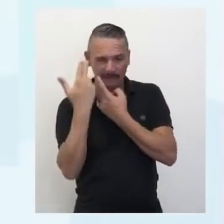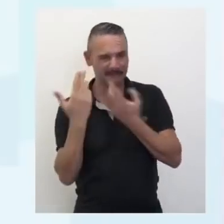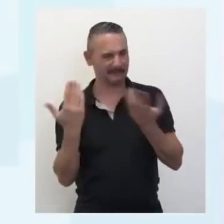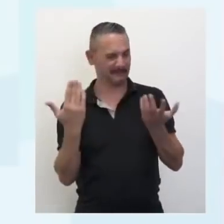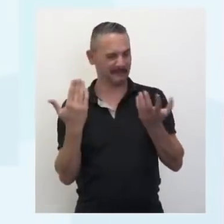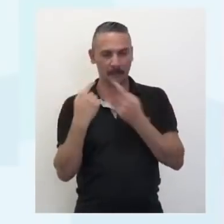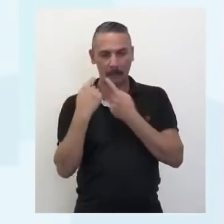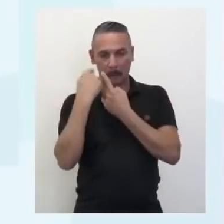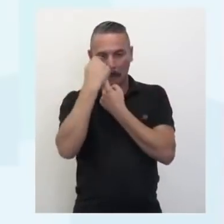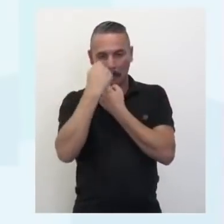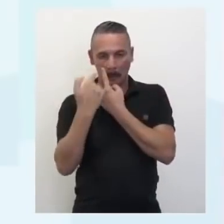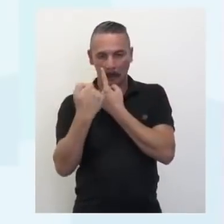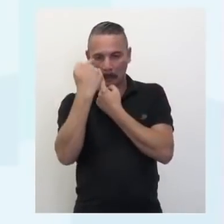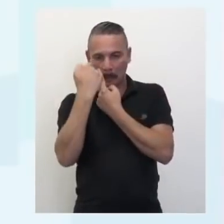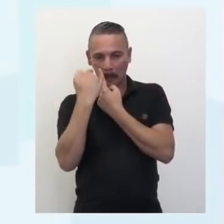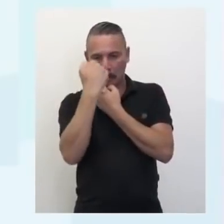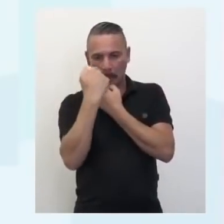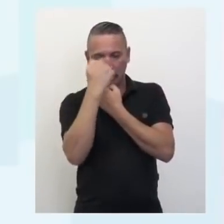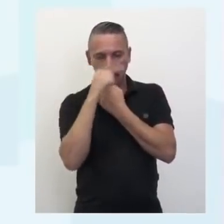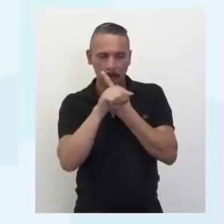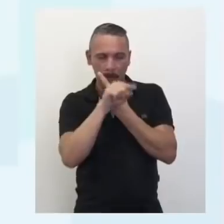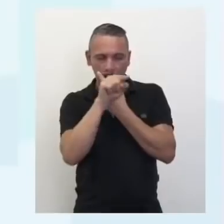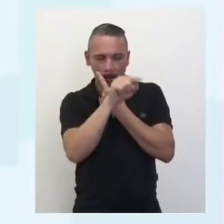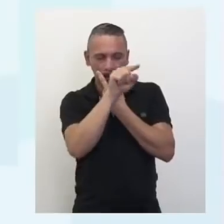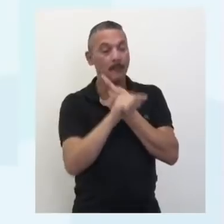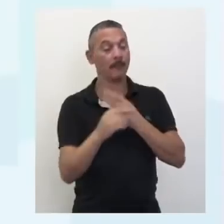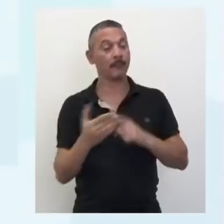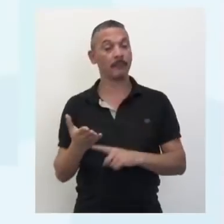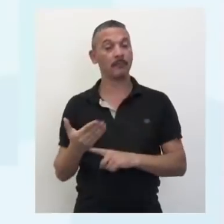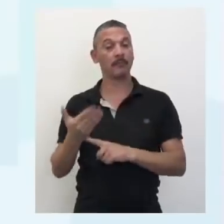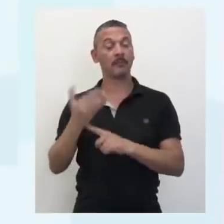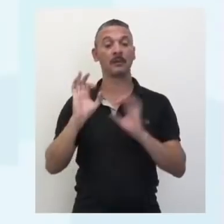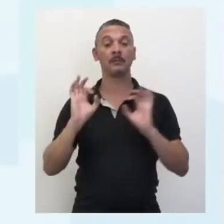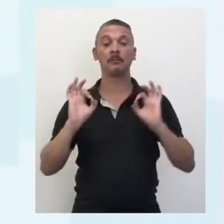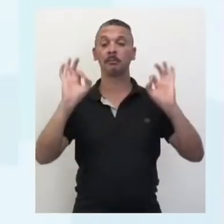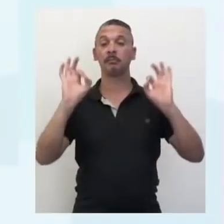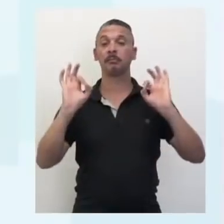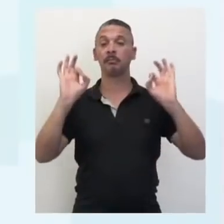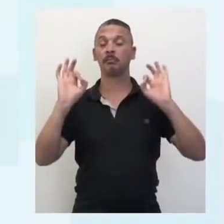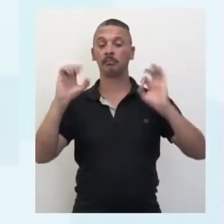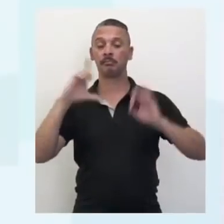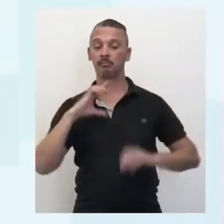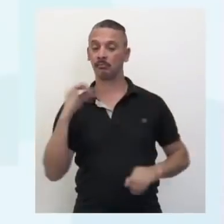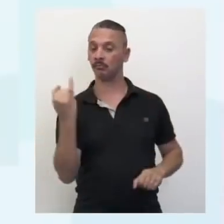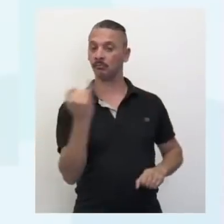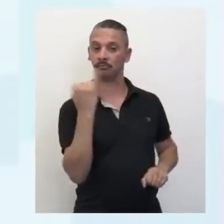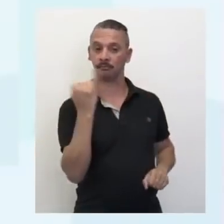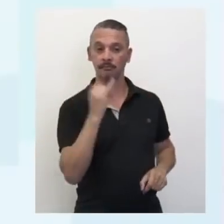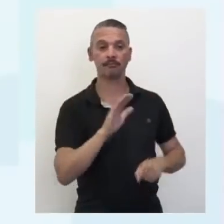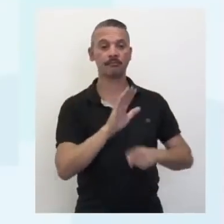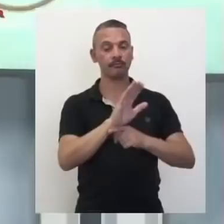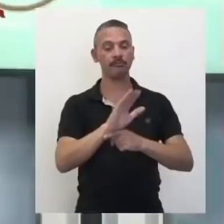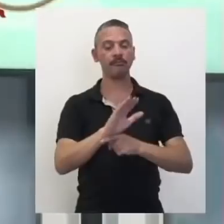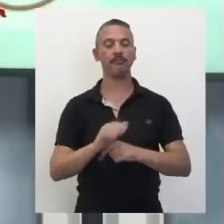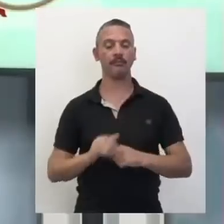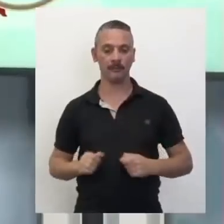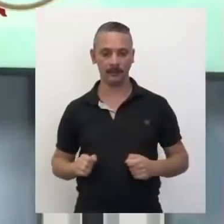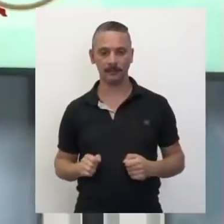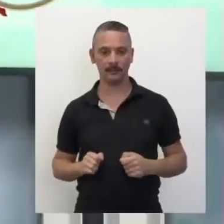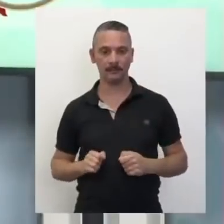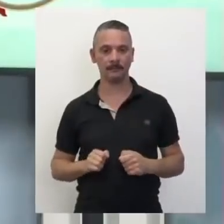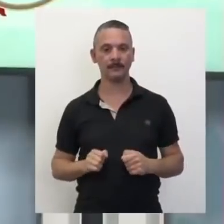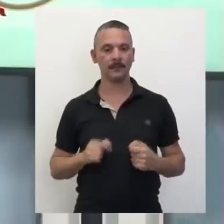Difícil, hein? É difícil. Olha que avanço tecnológico essa cirurgia refrativa que eu trouxe aí para vocês,